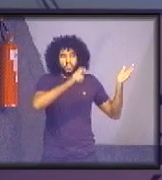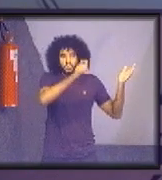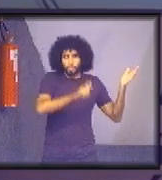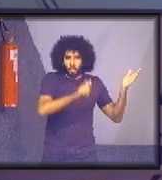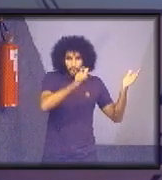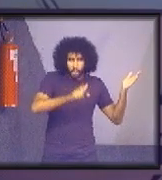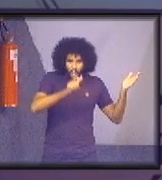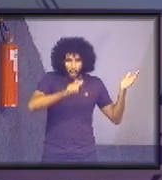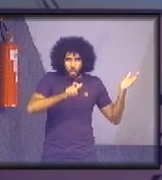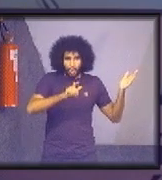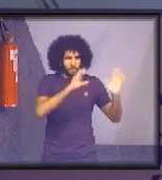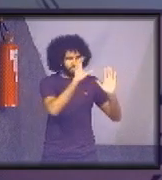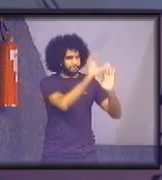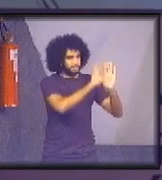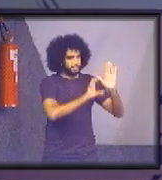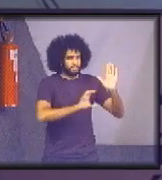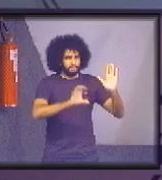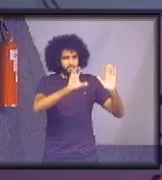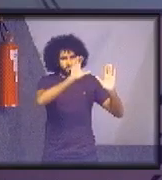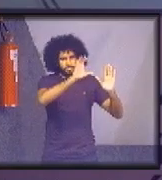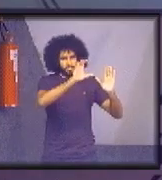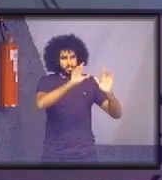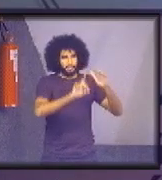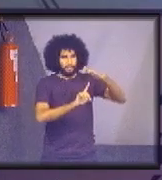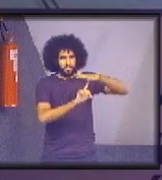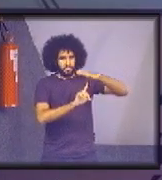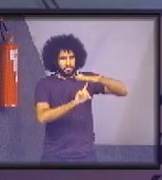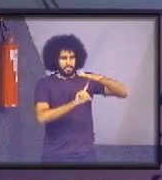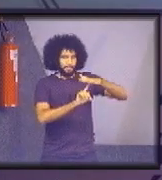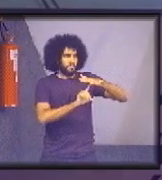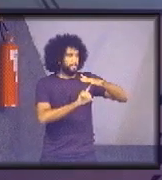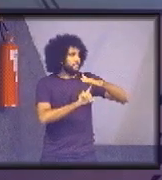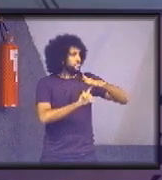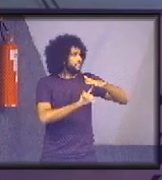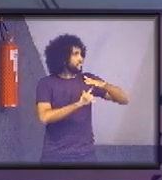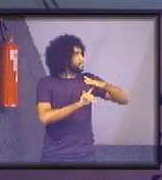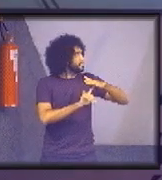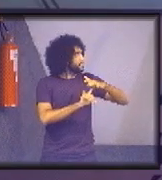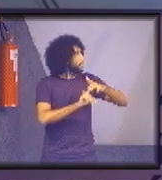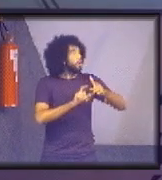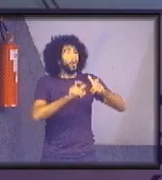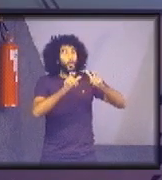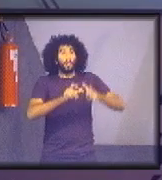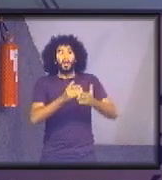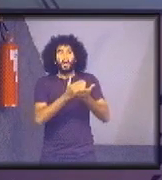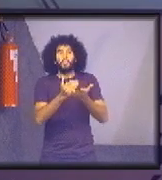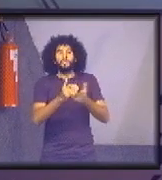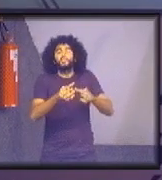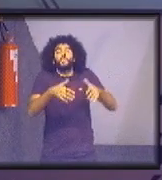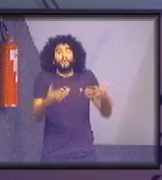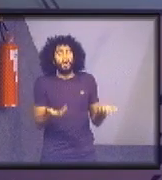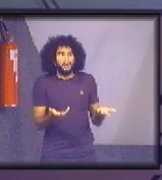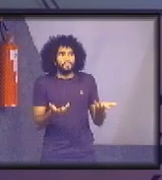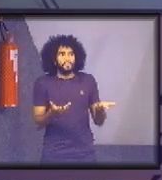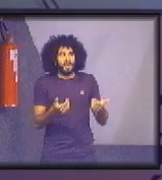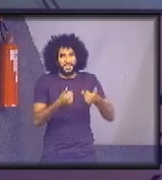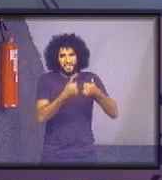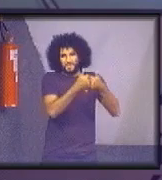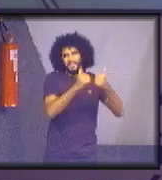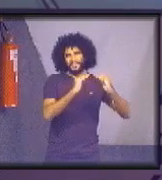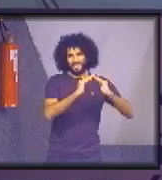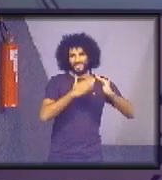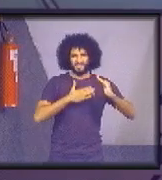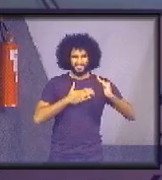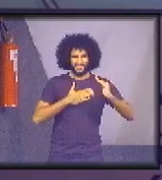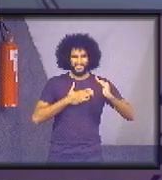do Estado e onde é que a gente resolveu começar o trabalho? Perto da minha casa.